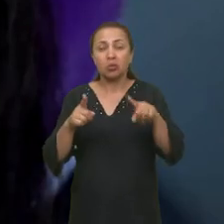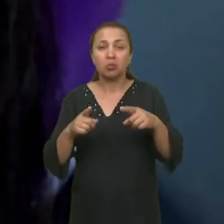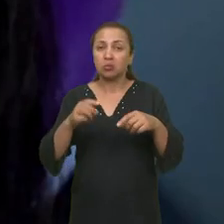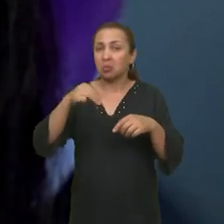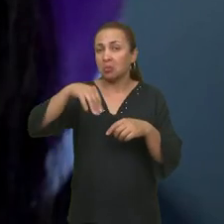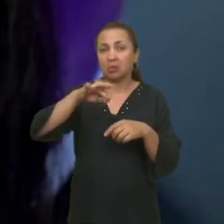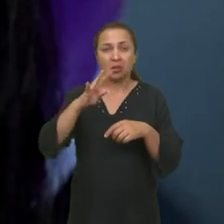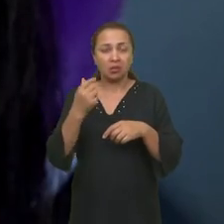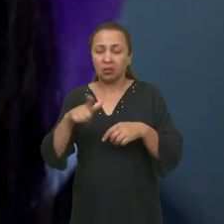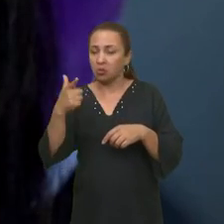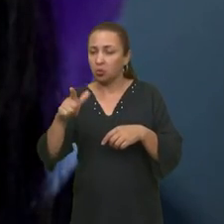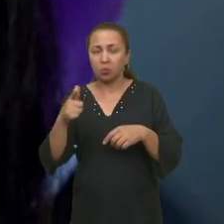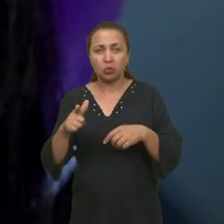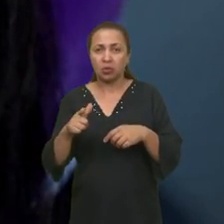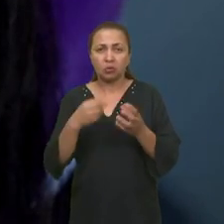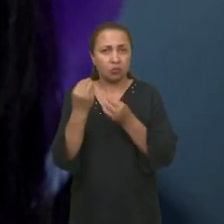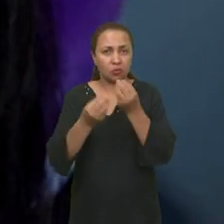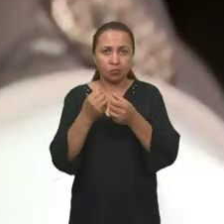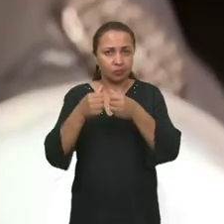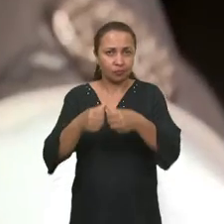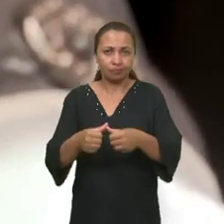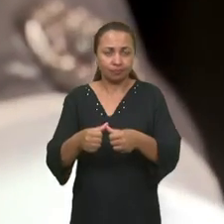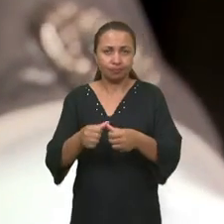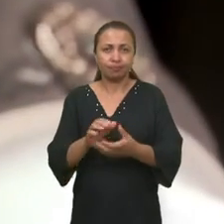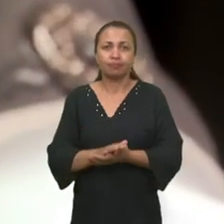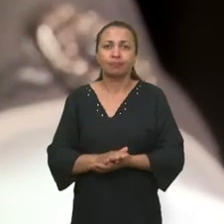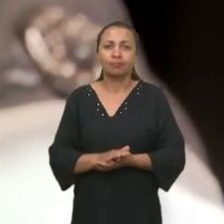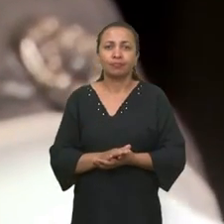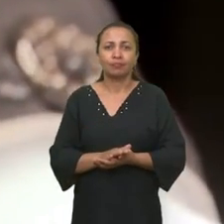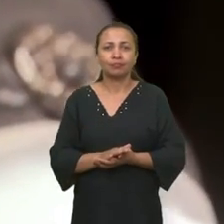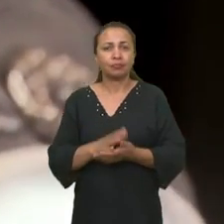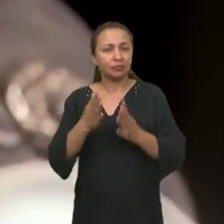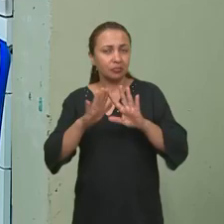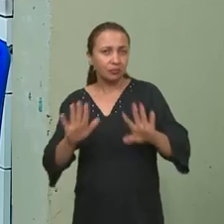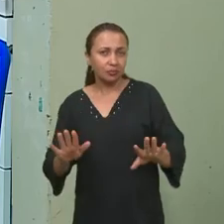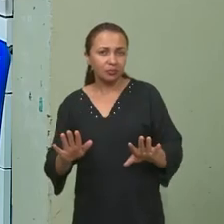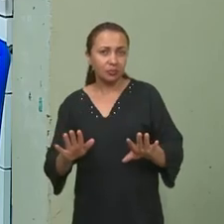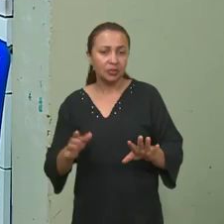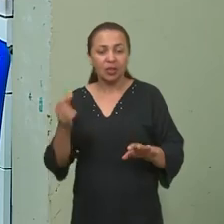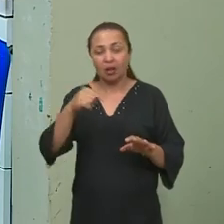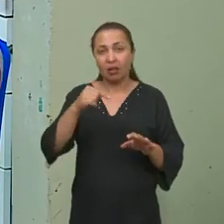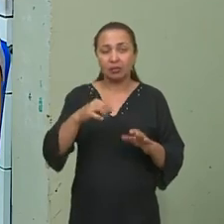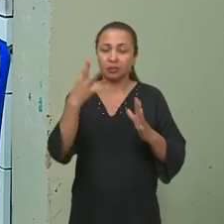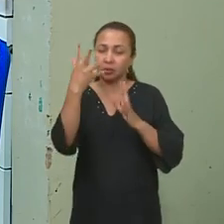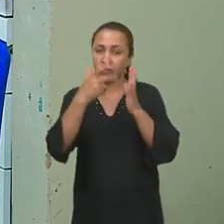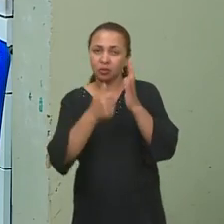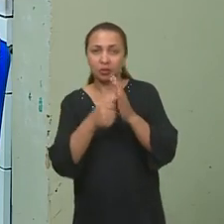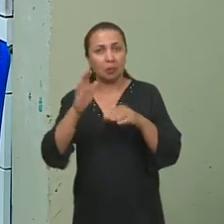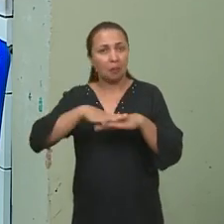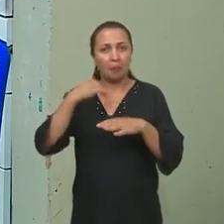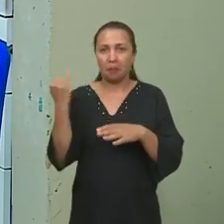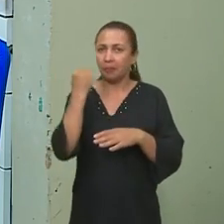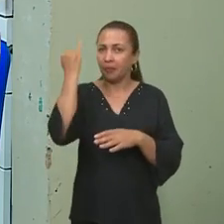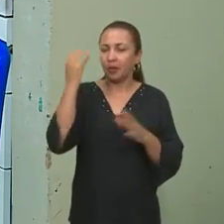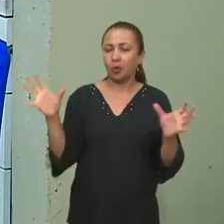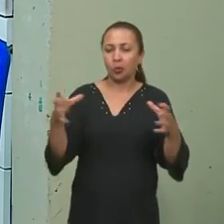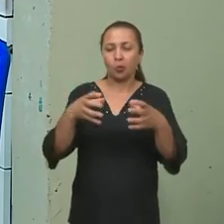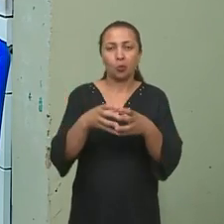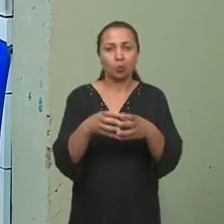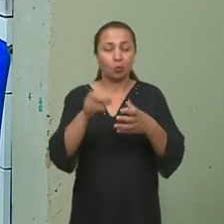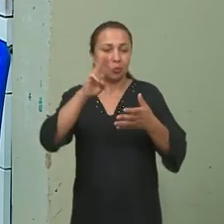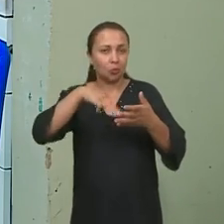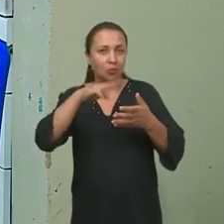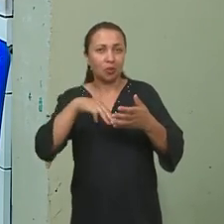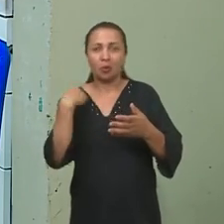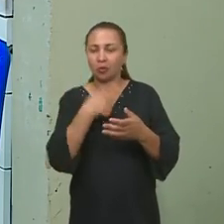que outros materiais não aguentariam, né? Então, essa seria a característica principal desse